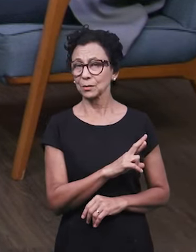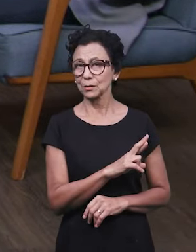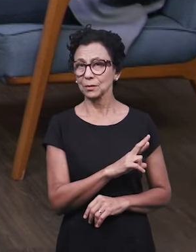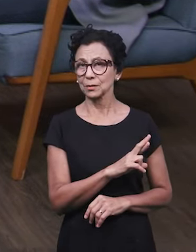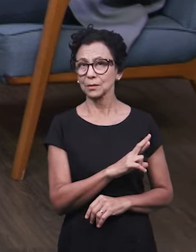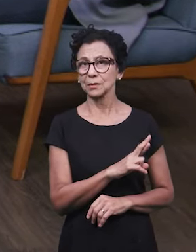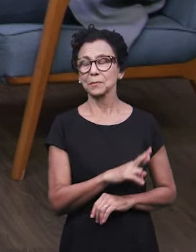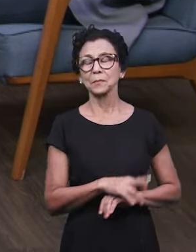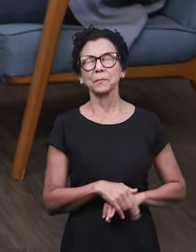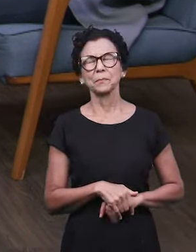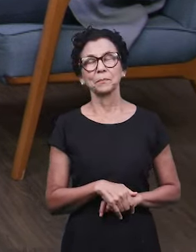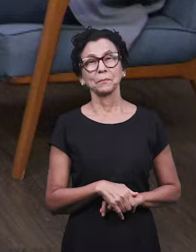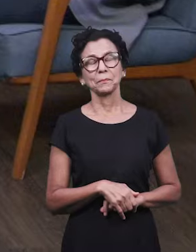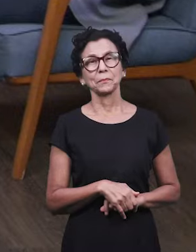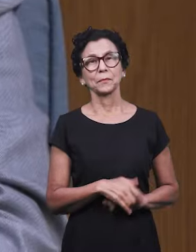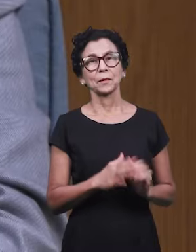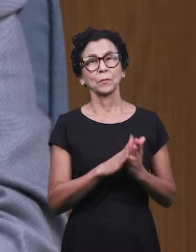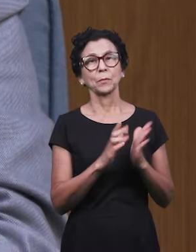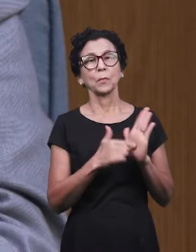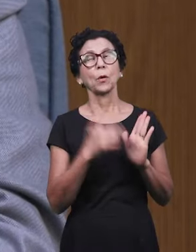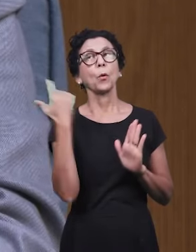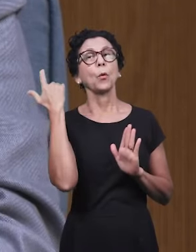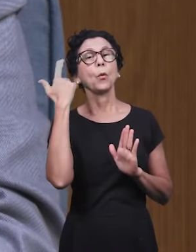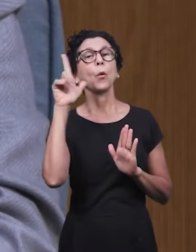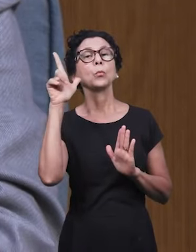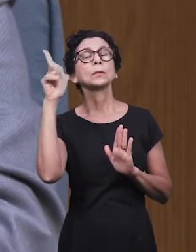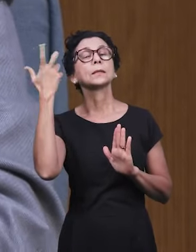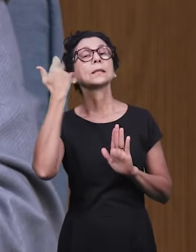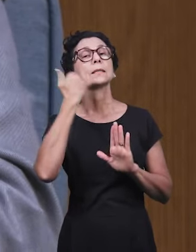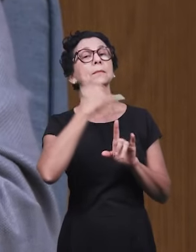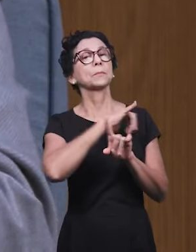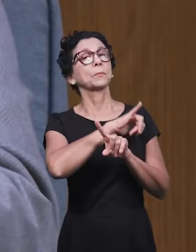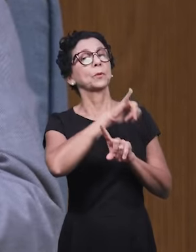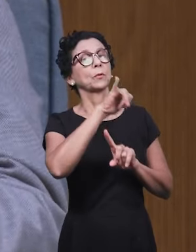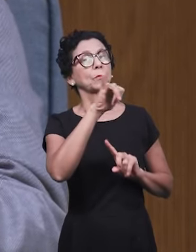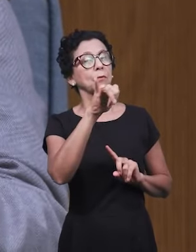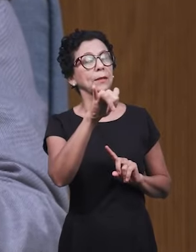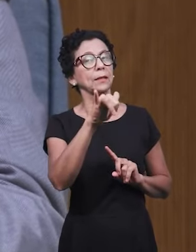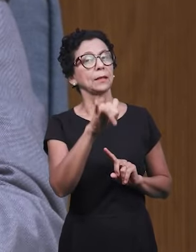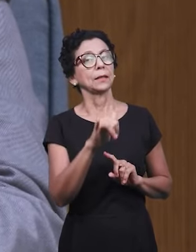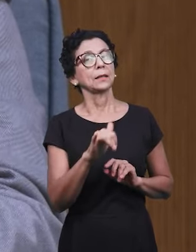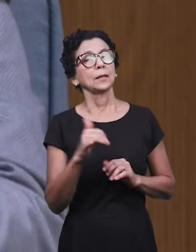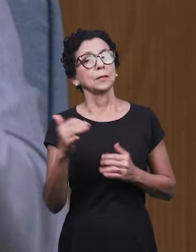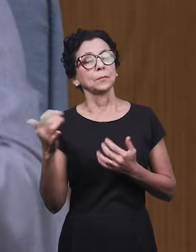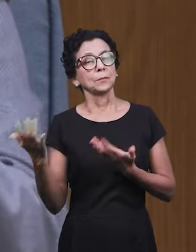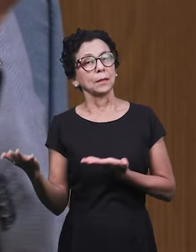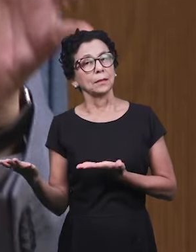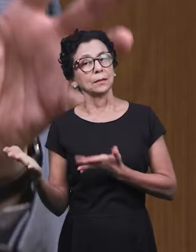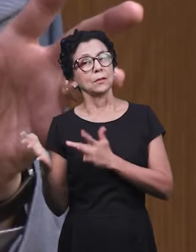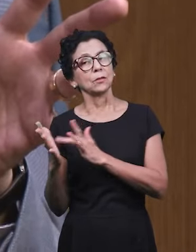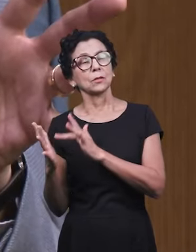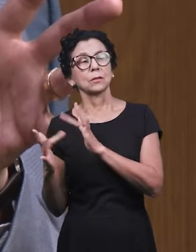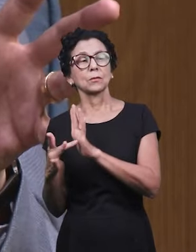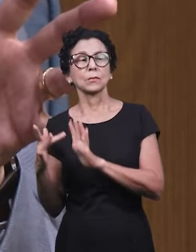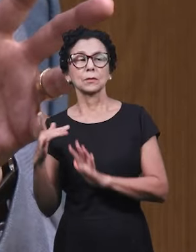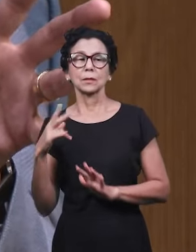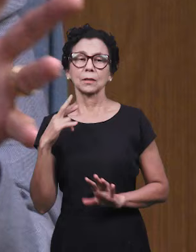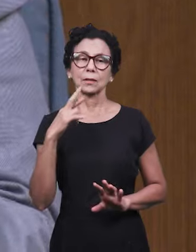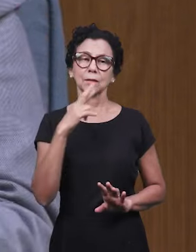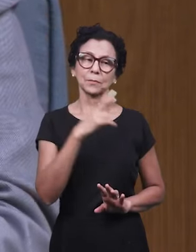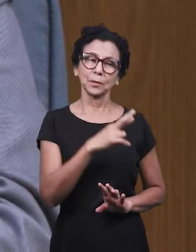profecias que estão na palavra de Deus, a resposta dele nos permite conferir que efetivamente